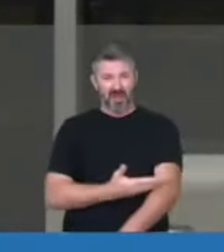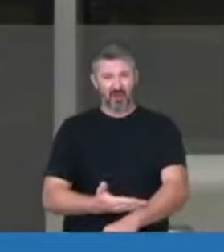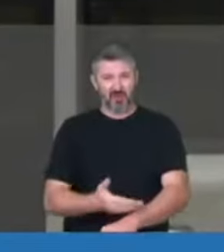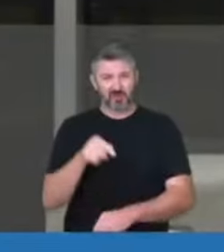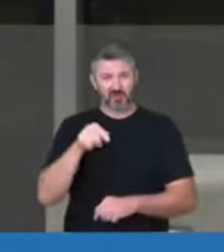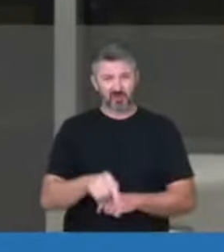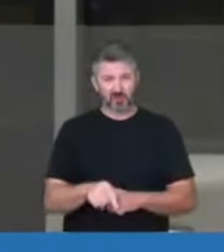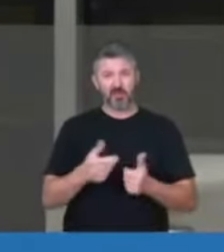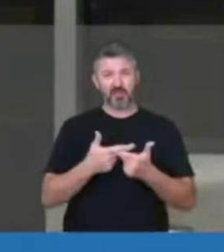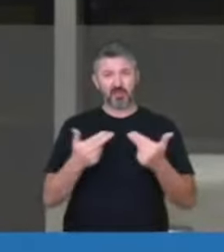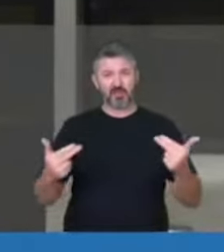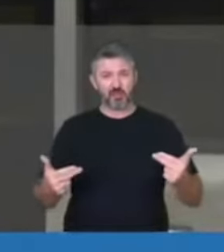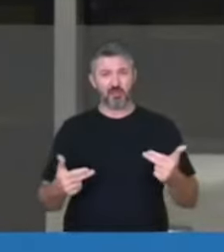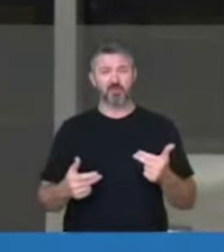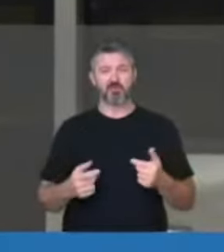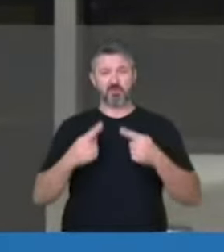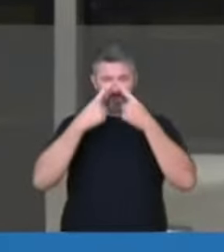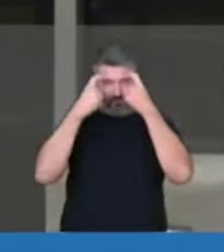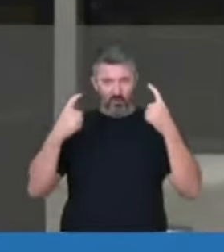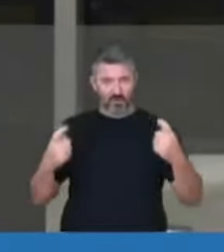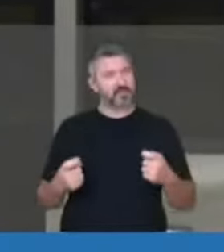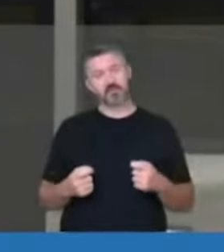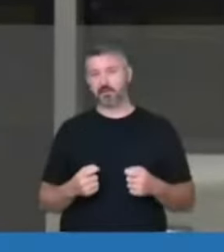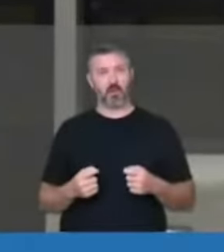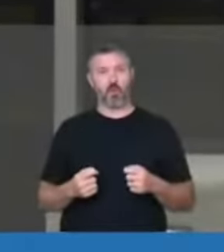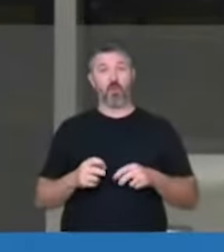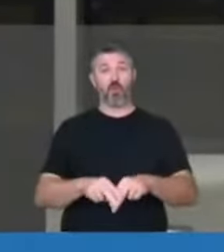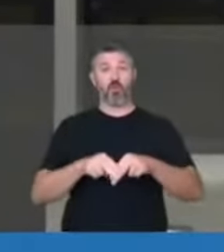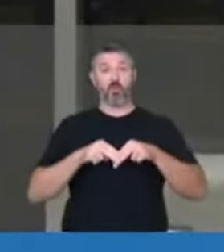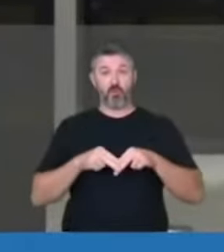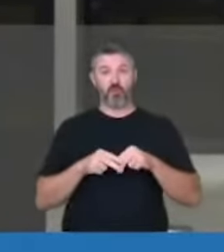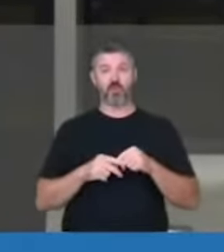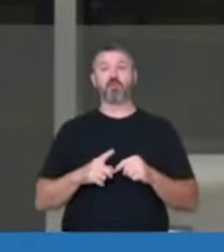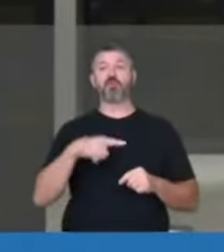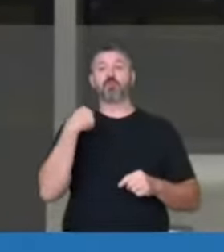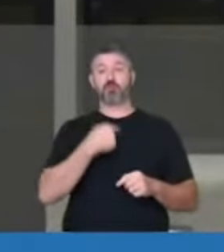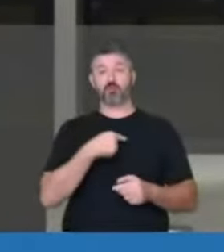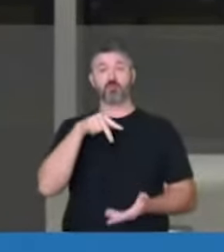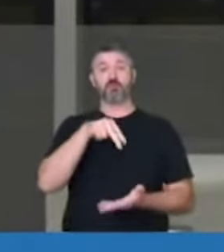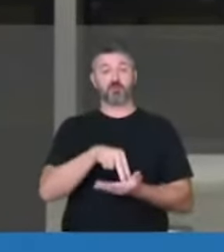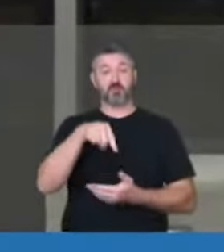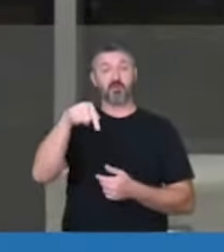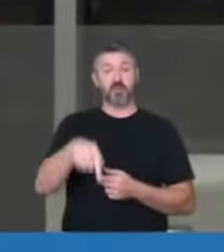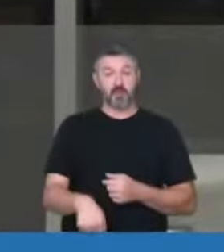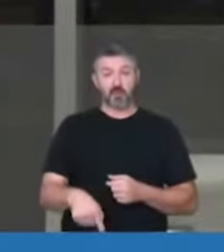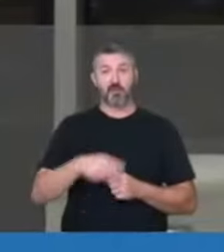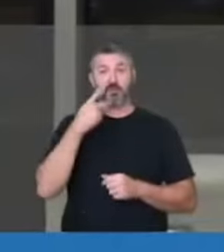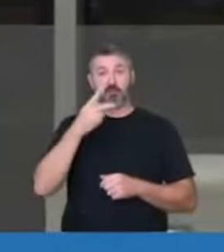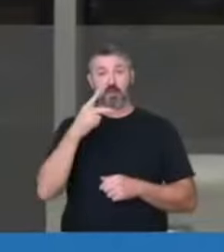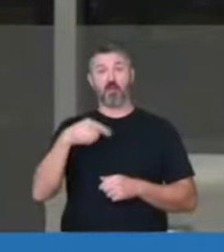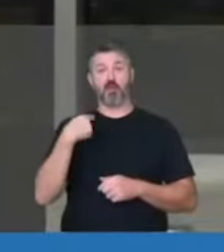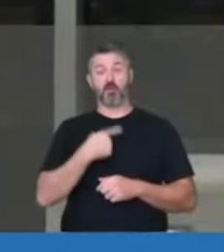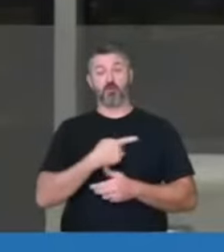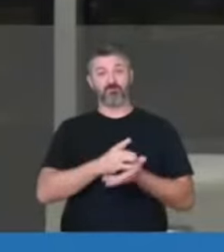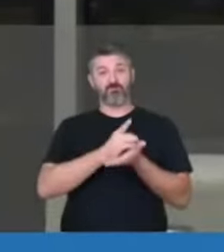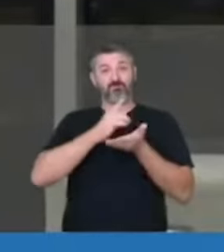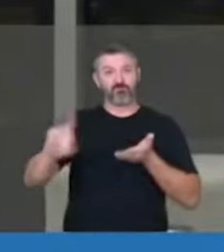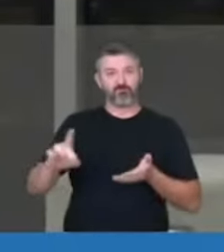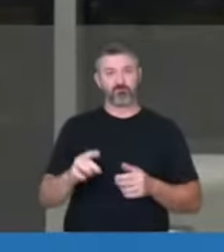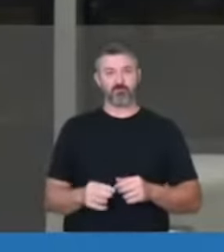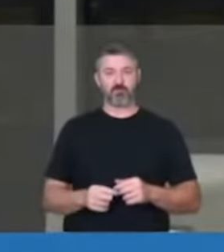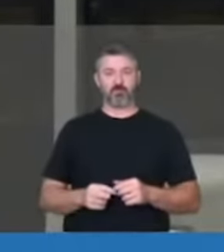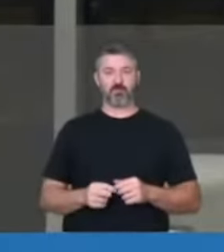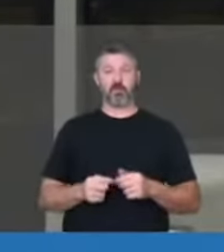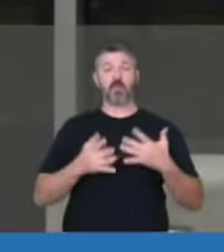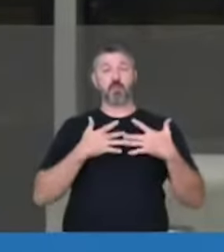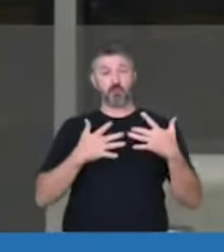com esse tipo de violência. por isso, presidente, nós viemos aqui manifestar o nosso repúdio, a nossa